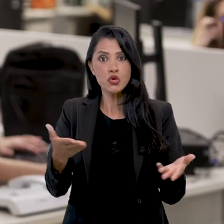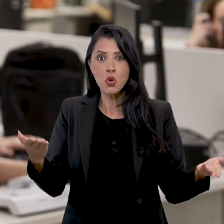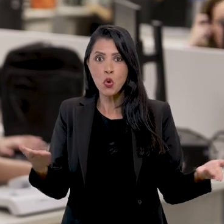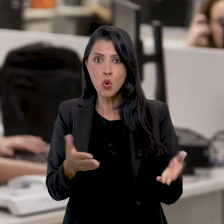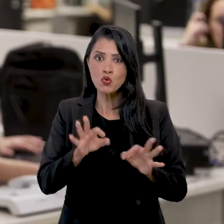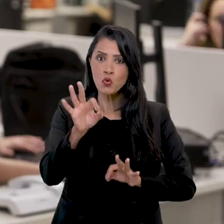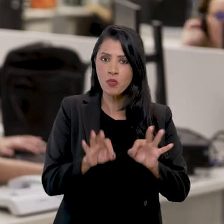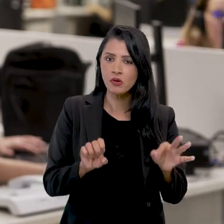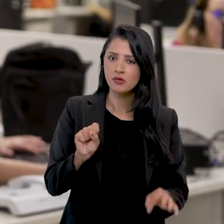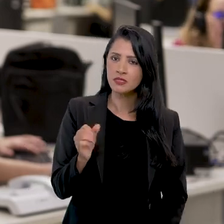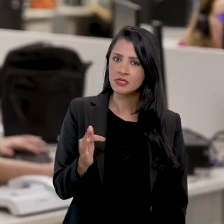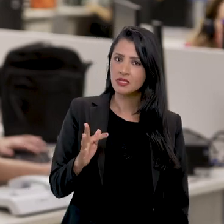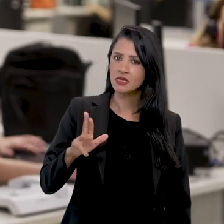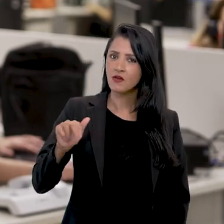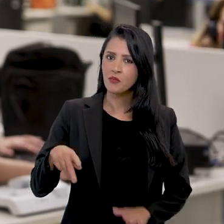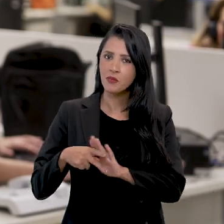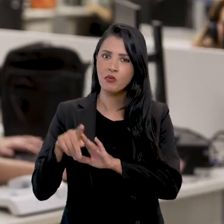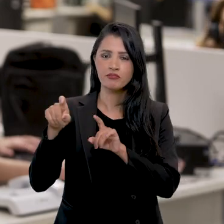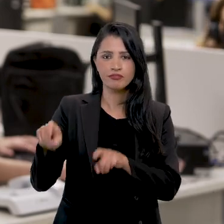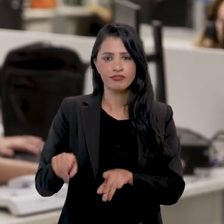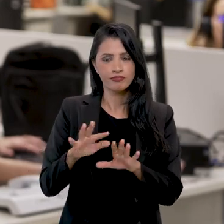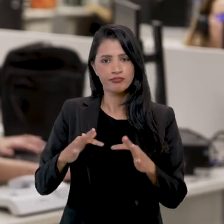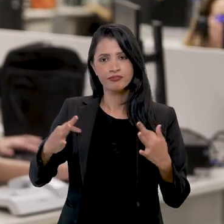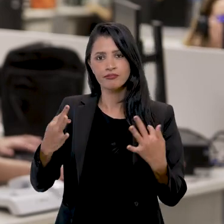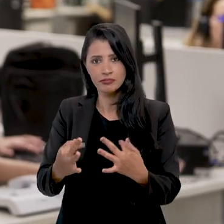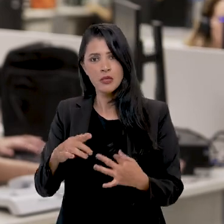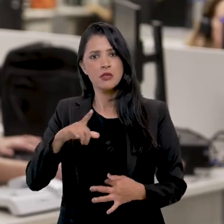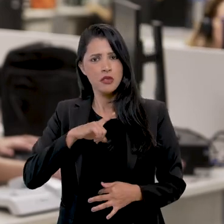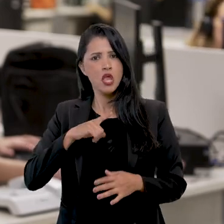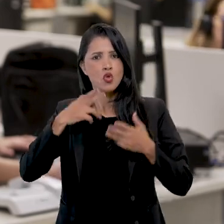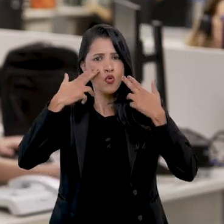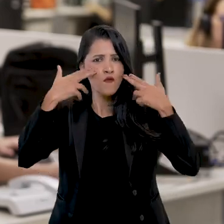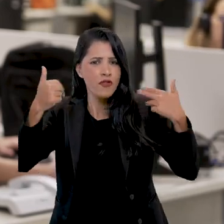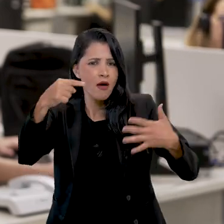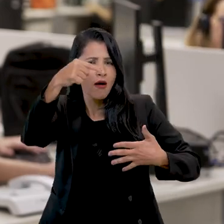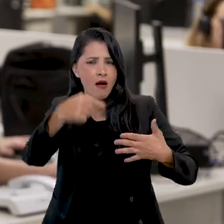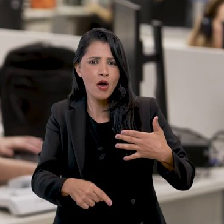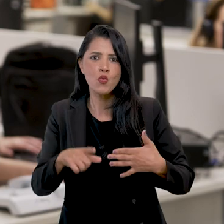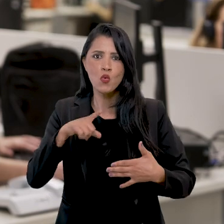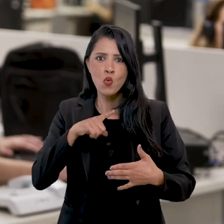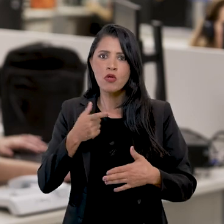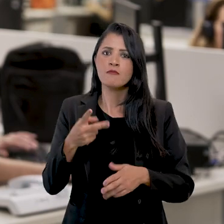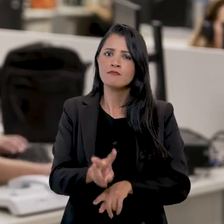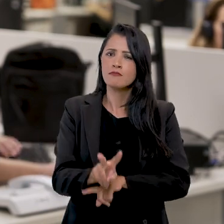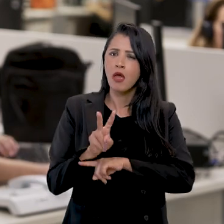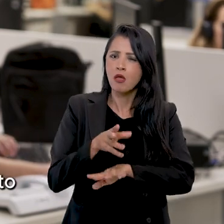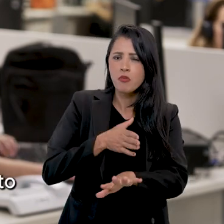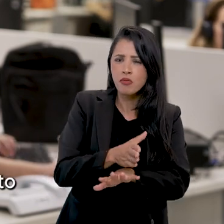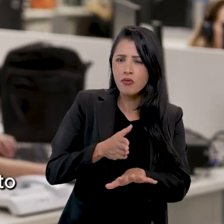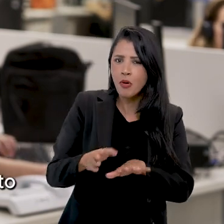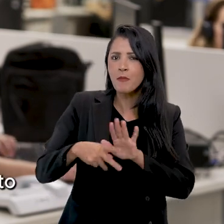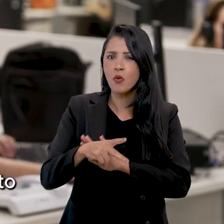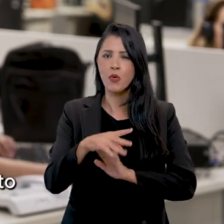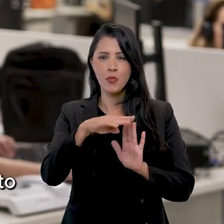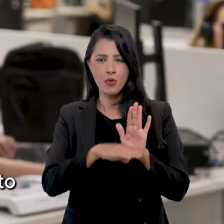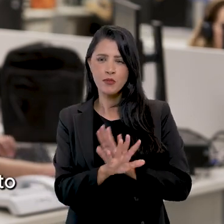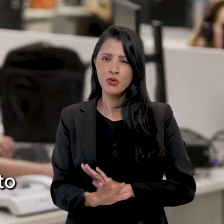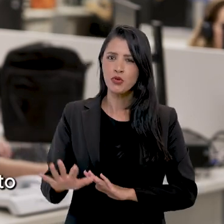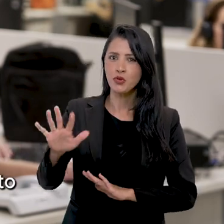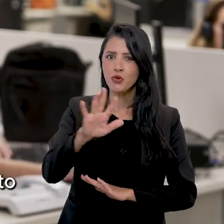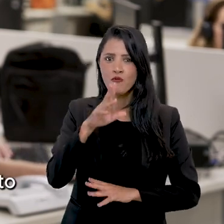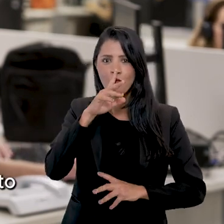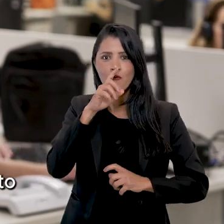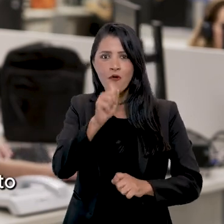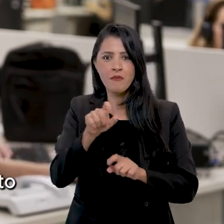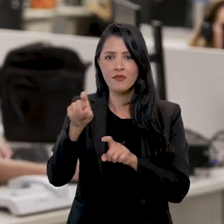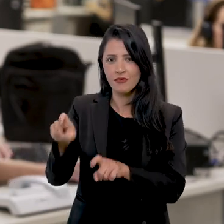O governo lançou hoje o Plano Safra da Agricultura Familiar. Entre as novidades estão o volume de crédito do Programa Nacional